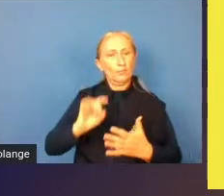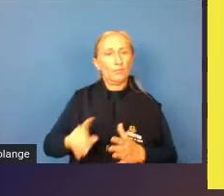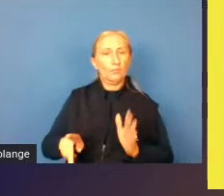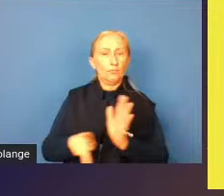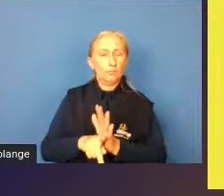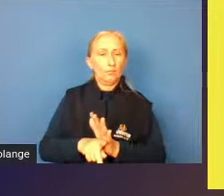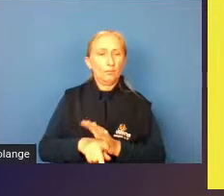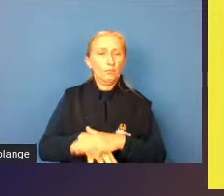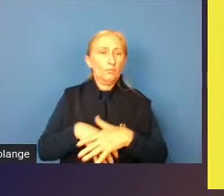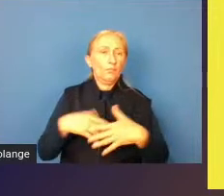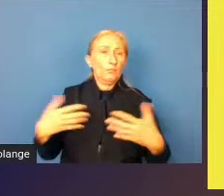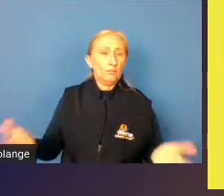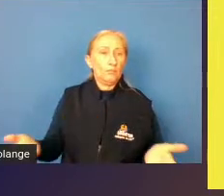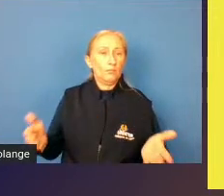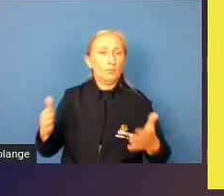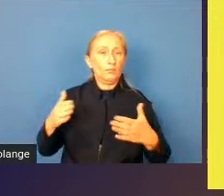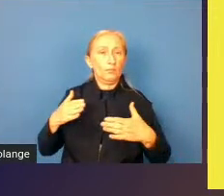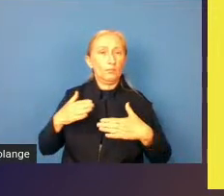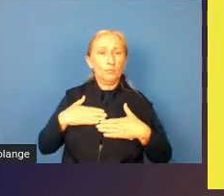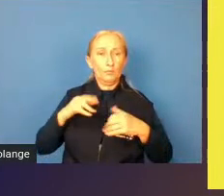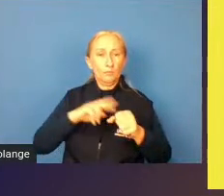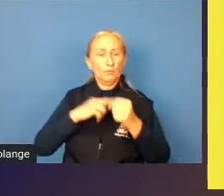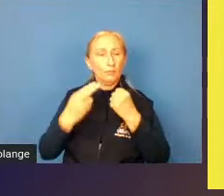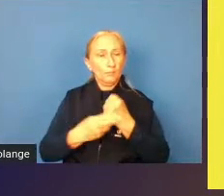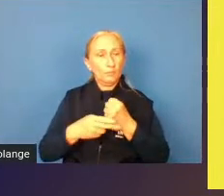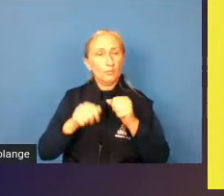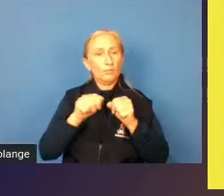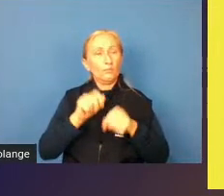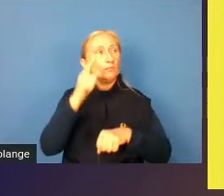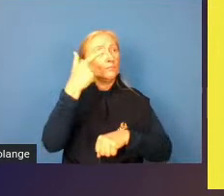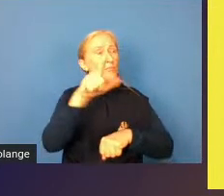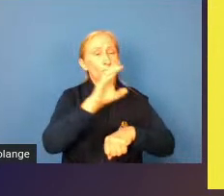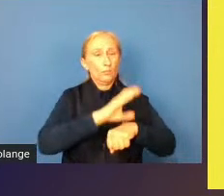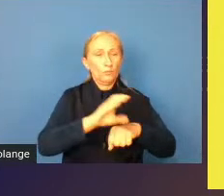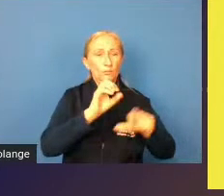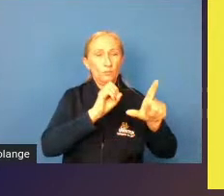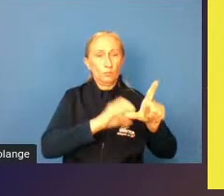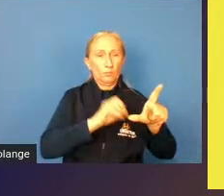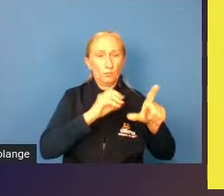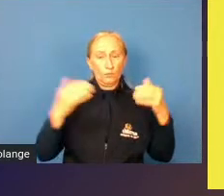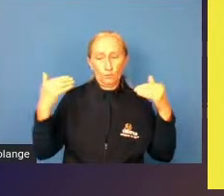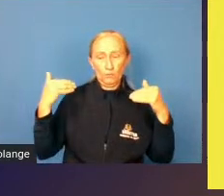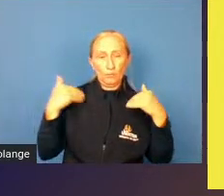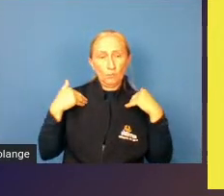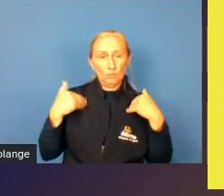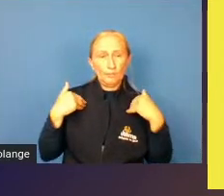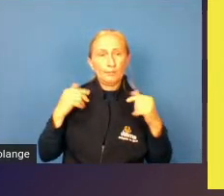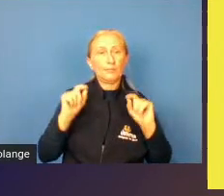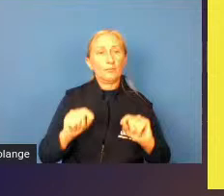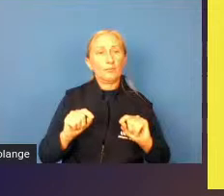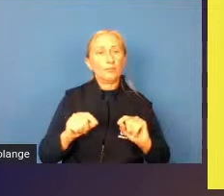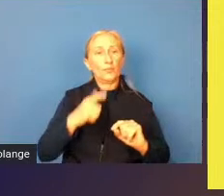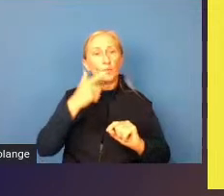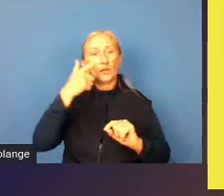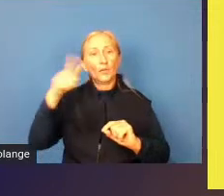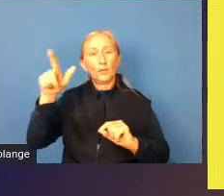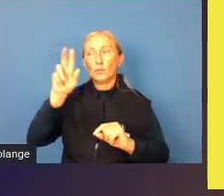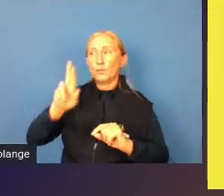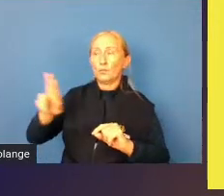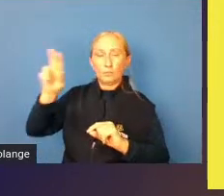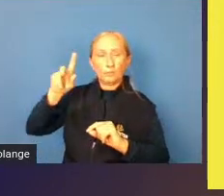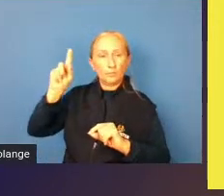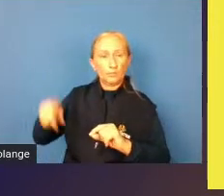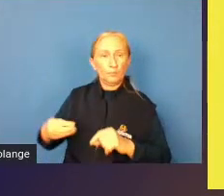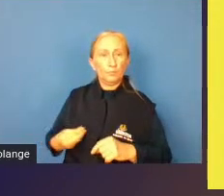gigantes aí pela UNINTER porque eu fiz o meu outro curso né de licença atua em educação física numa outra universidade que ela era